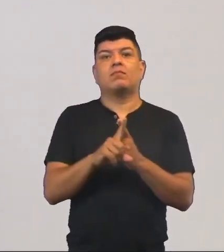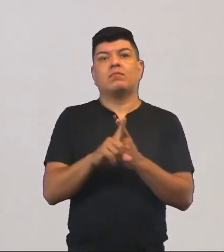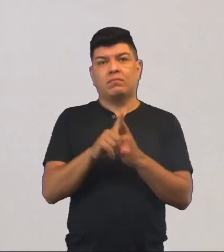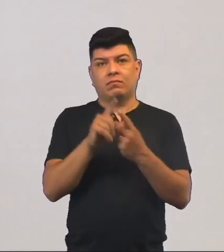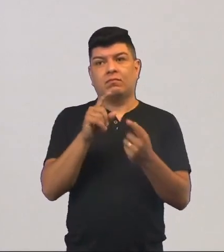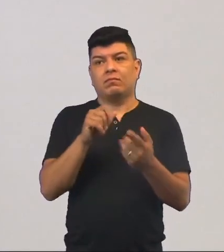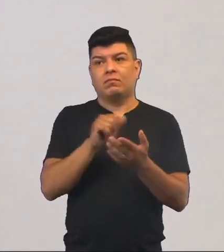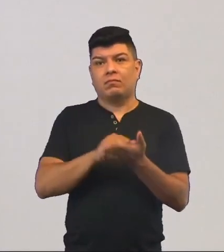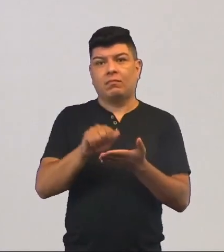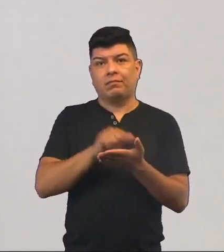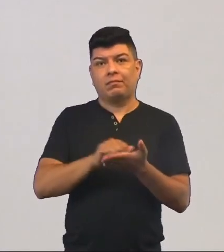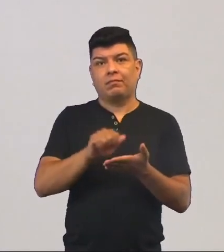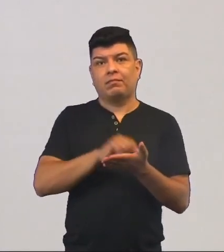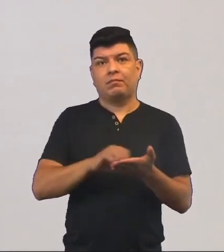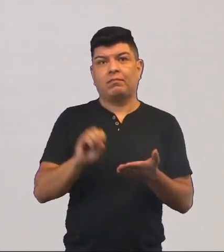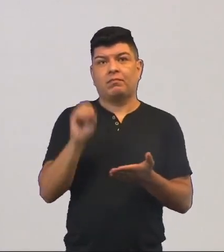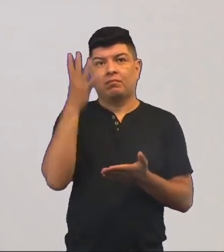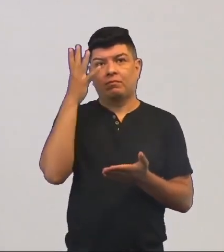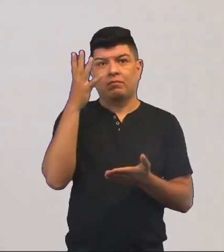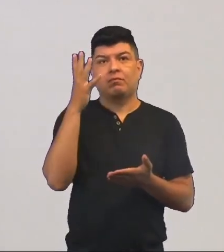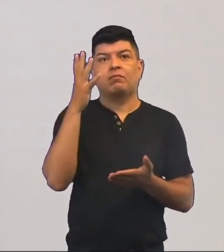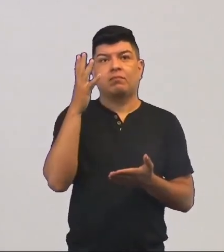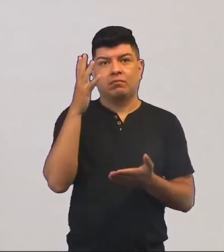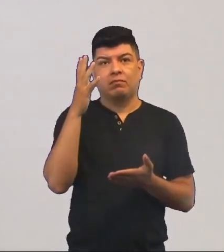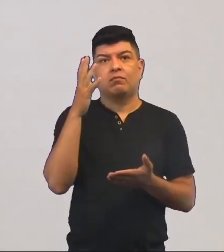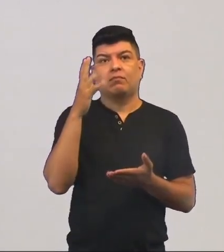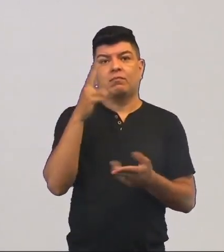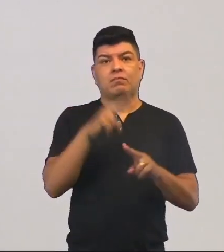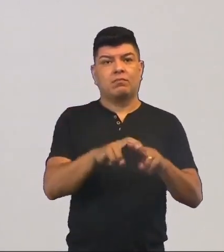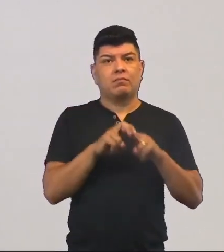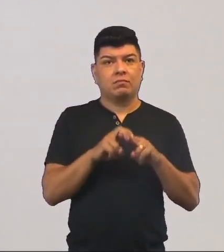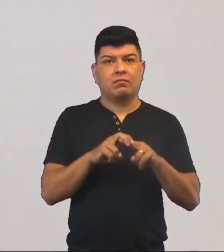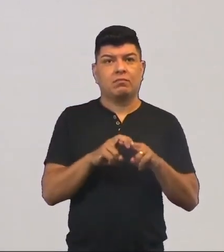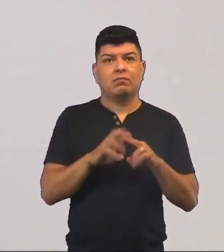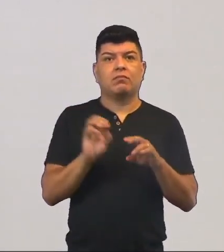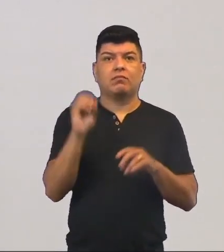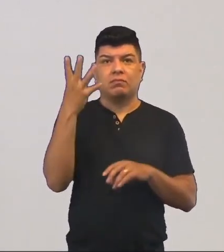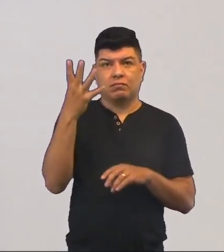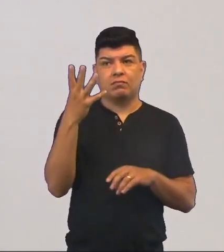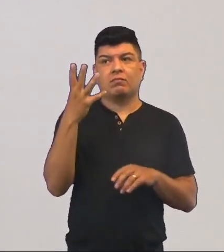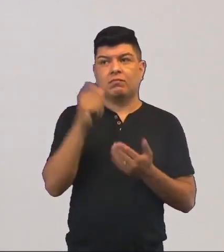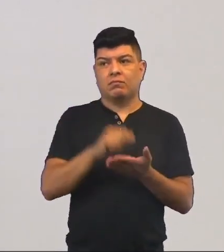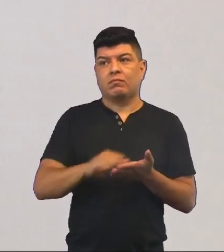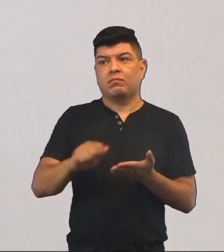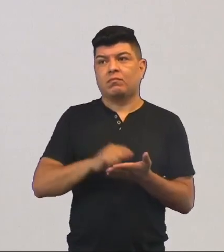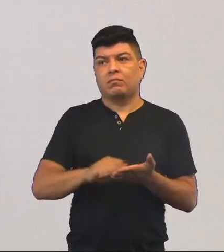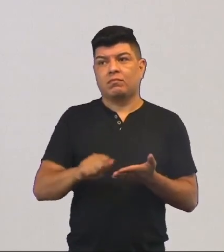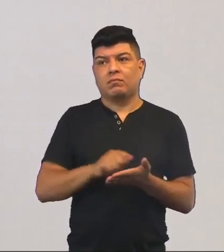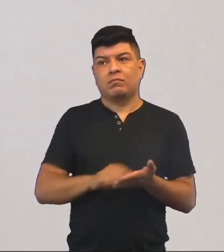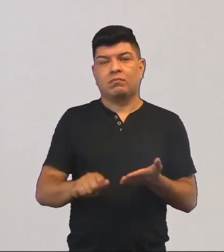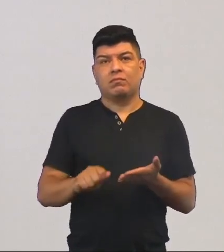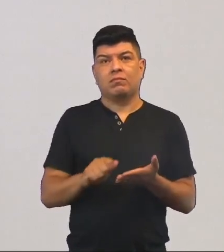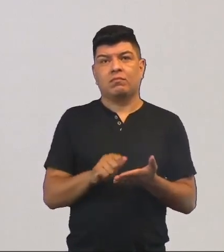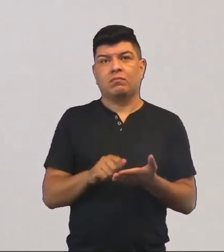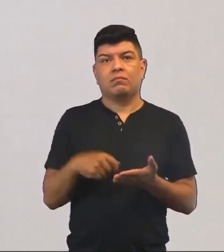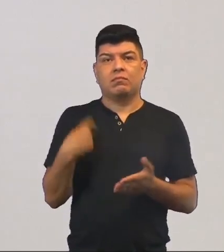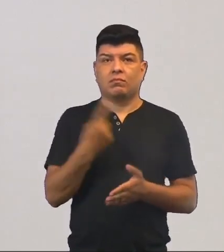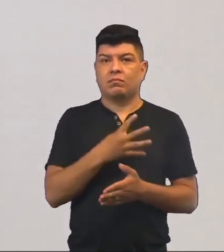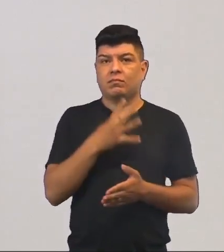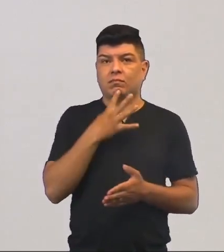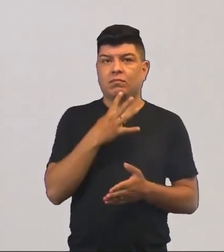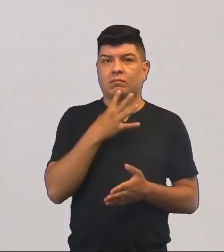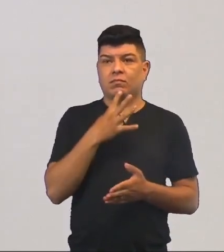de registrar fatos que aconteceram. E por meio desses fatos registrados, nós